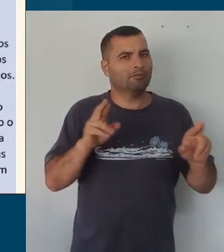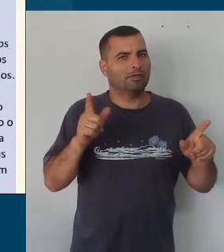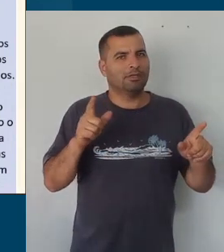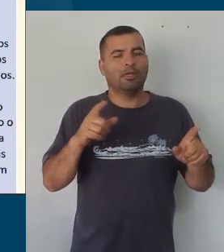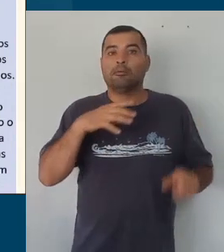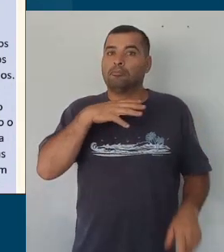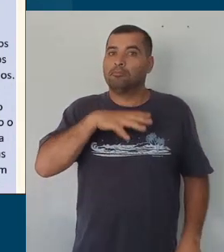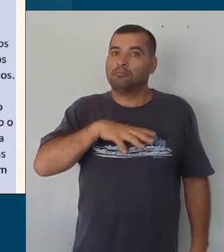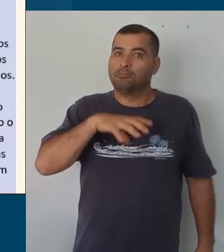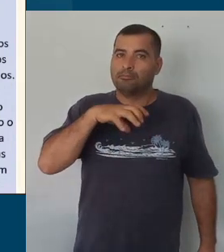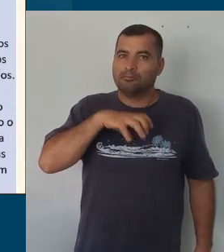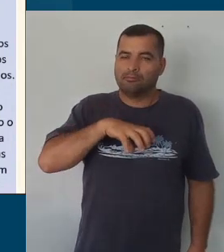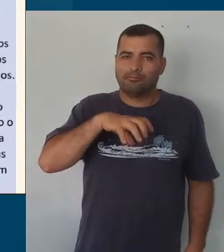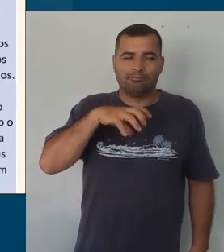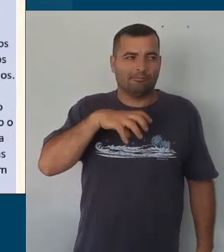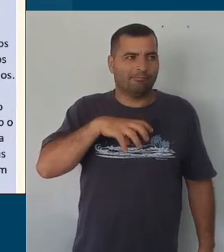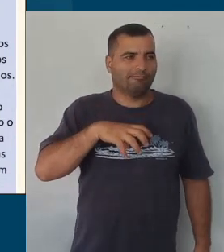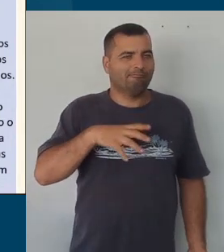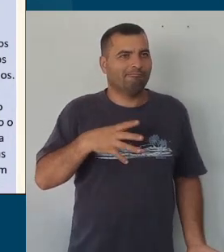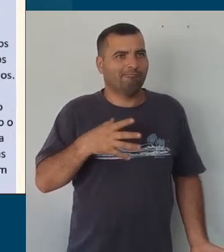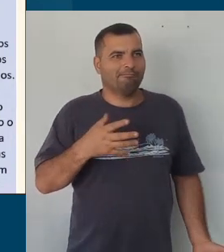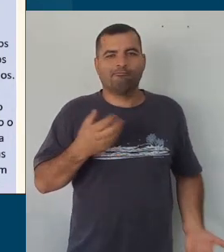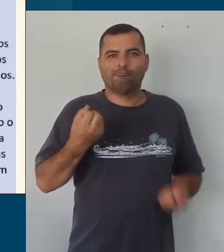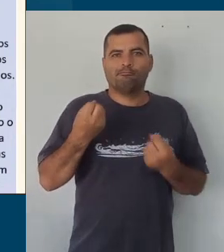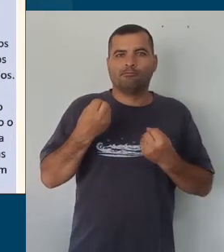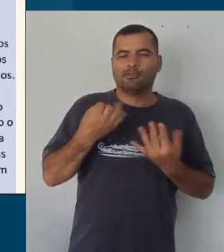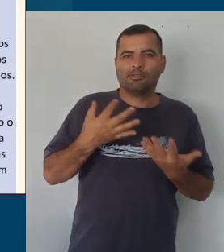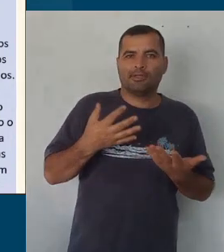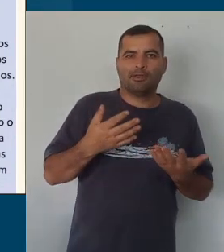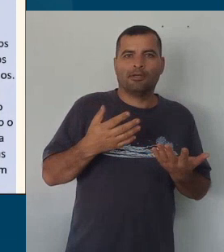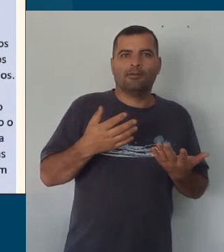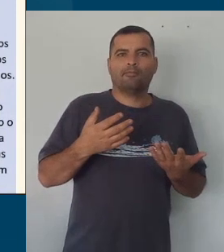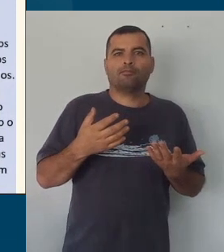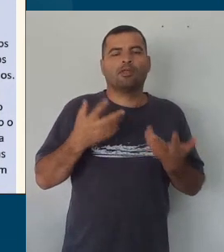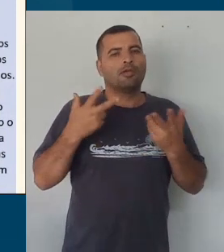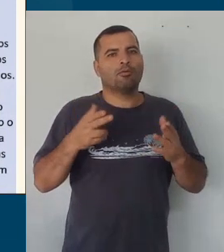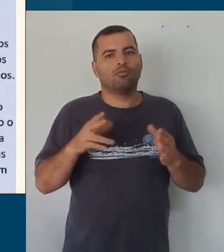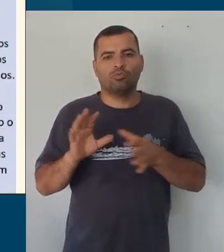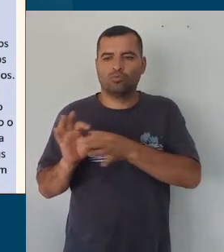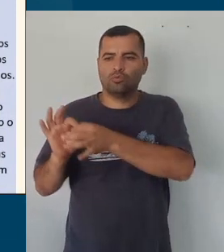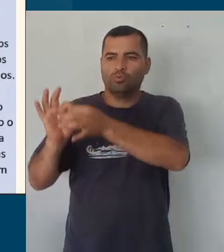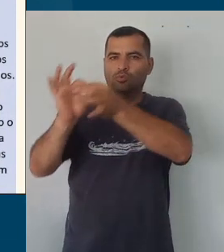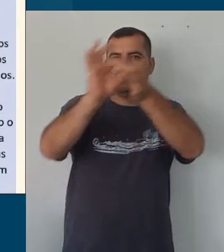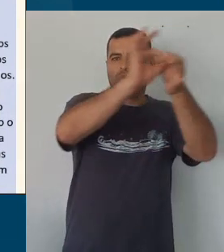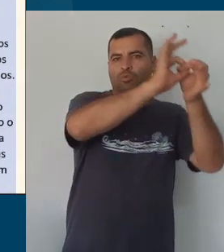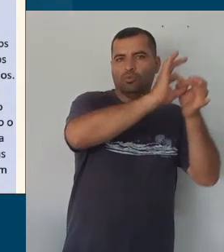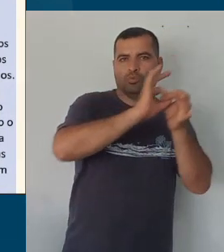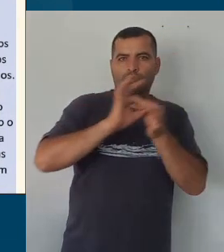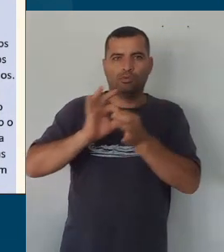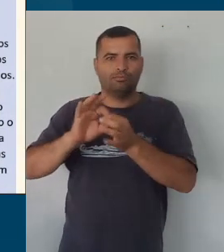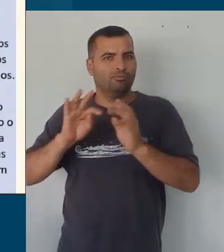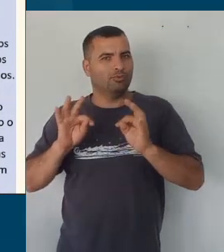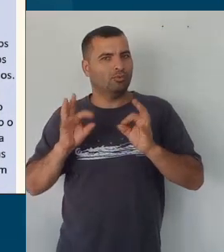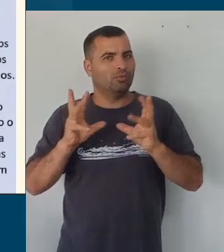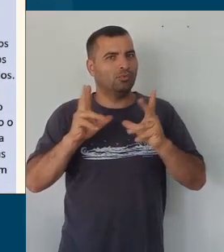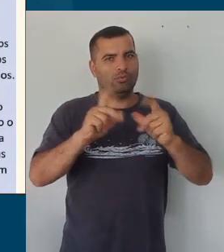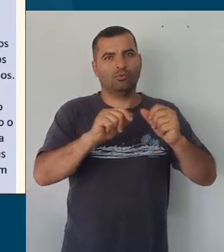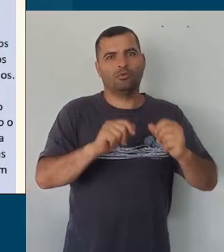um componente transversal, todos os outros componentes, na verdade,